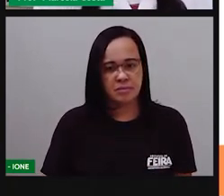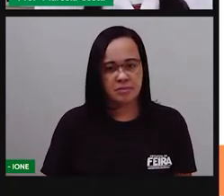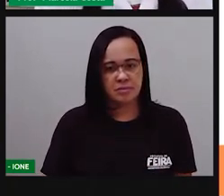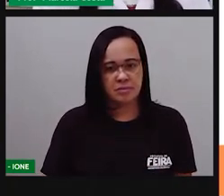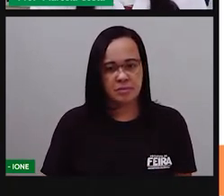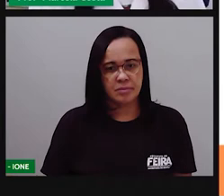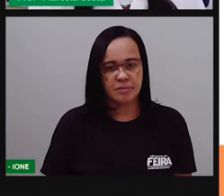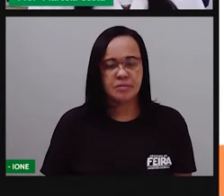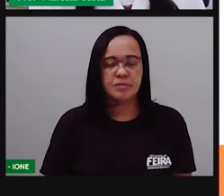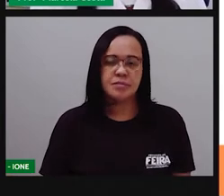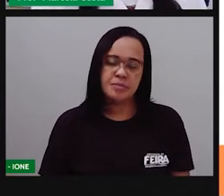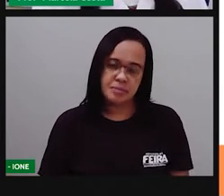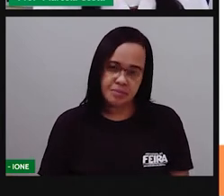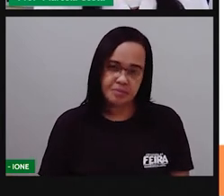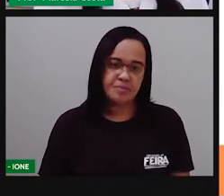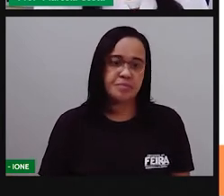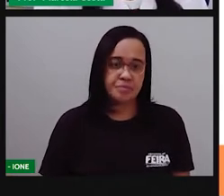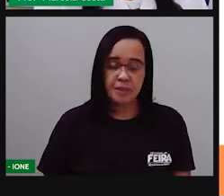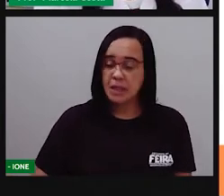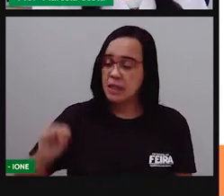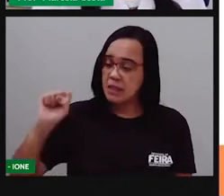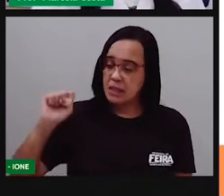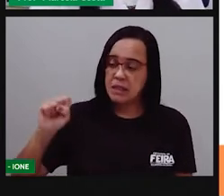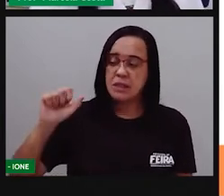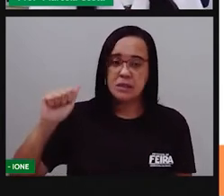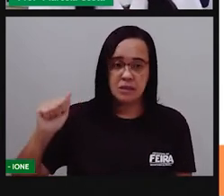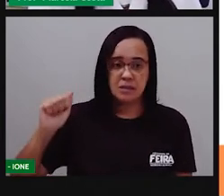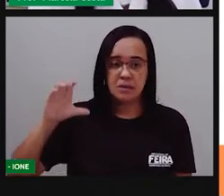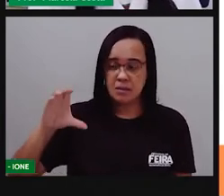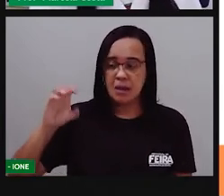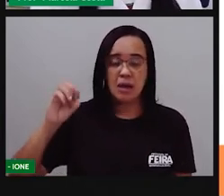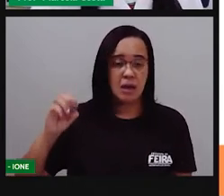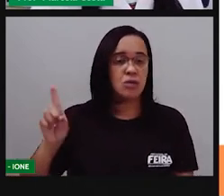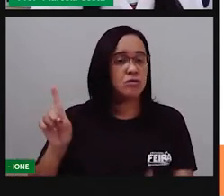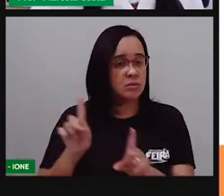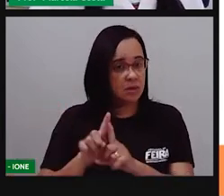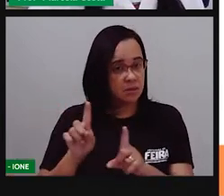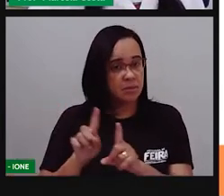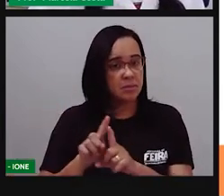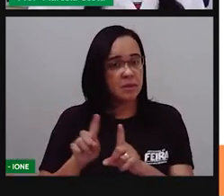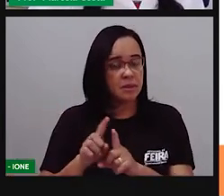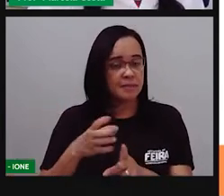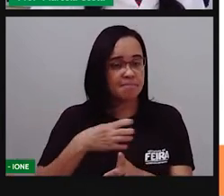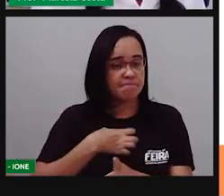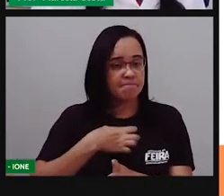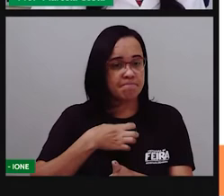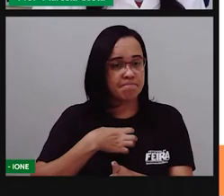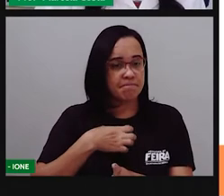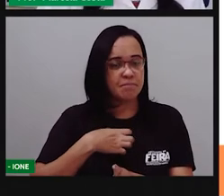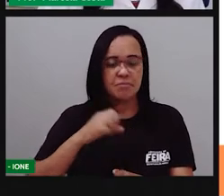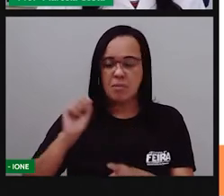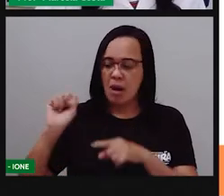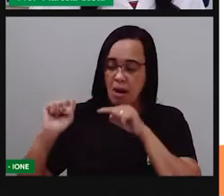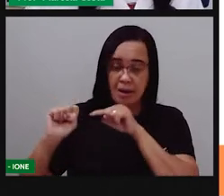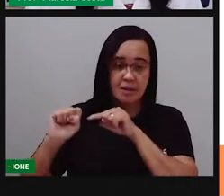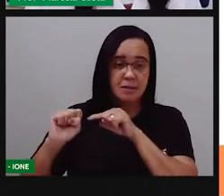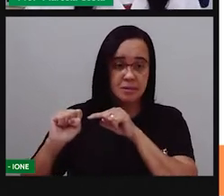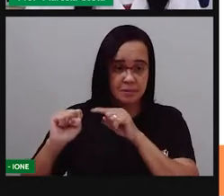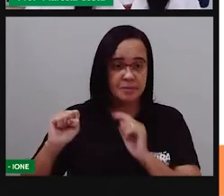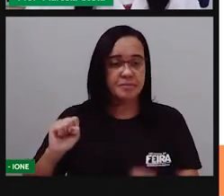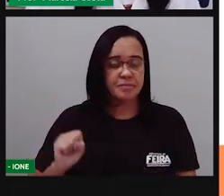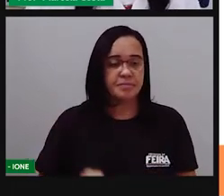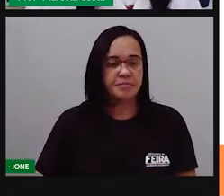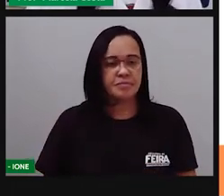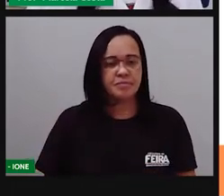A gente vai ver que a palavra sapo também tem o som da letra C. Agora